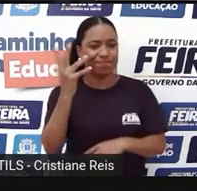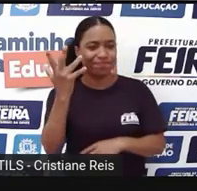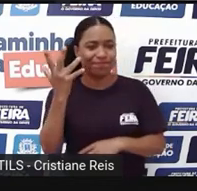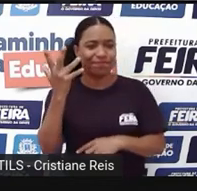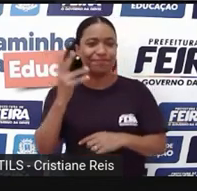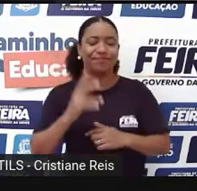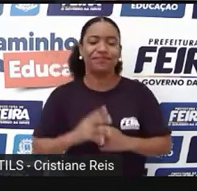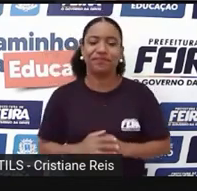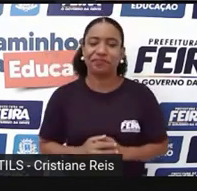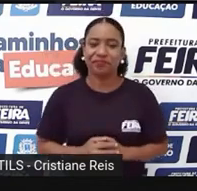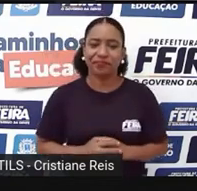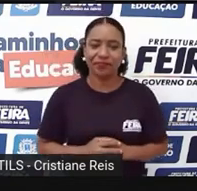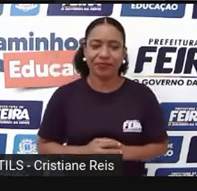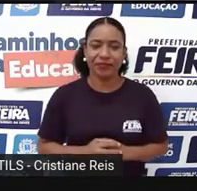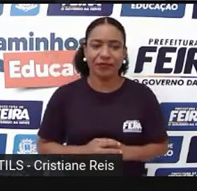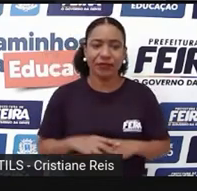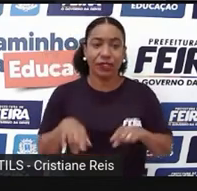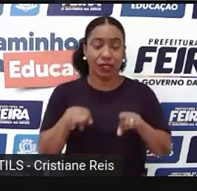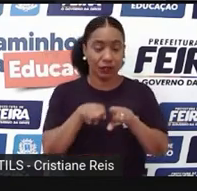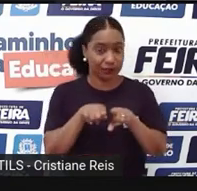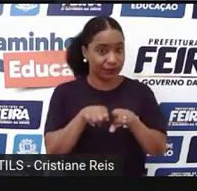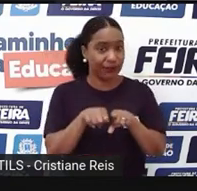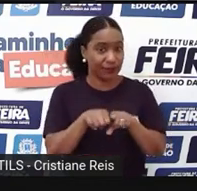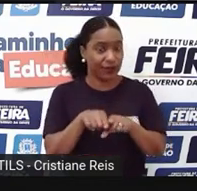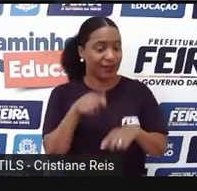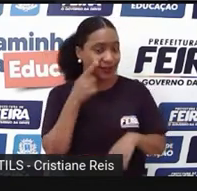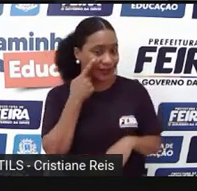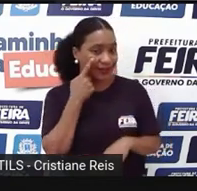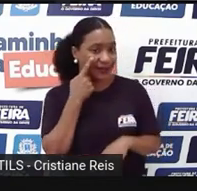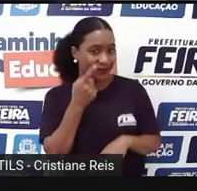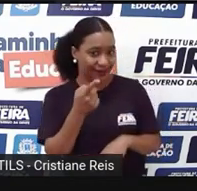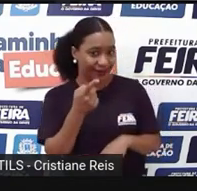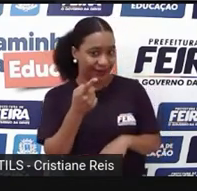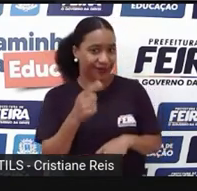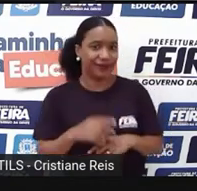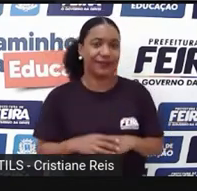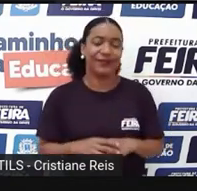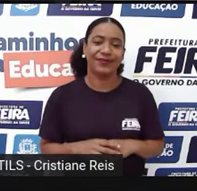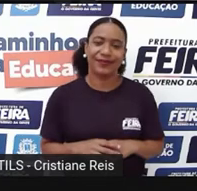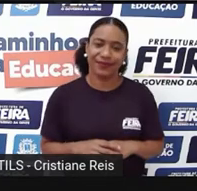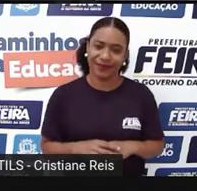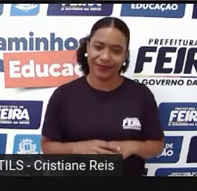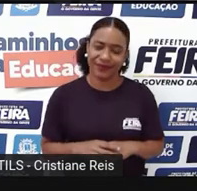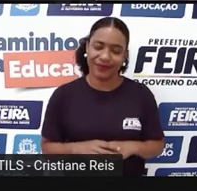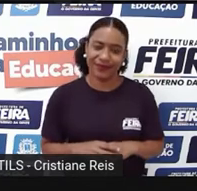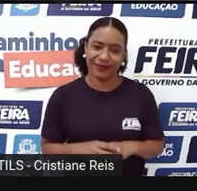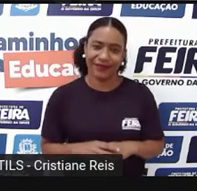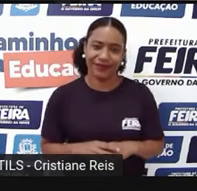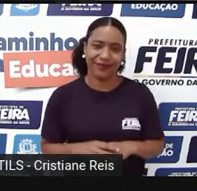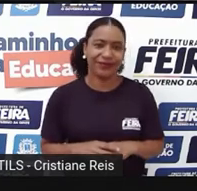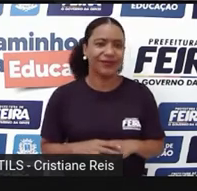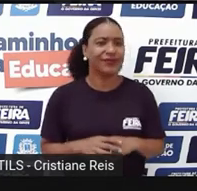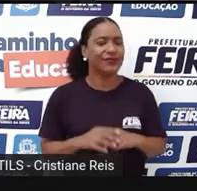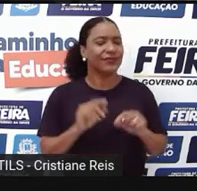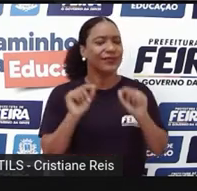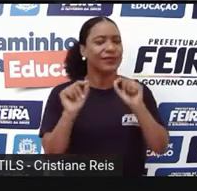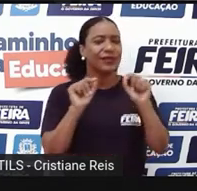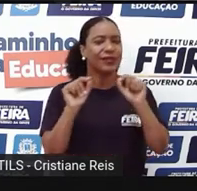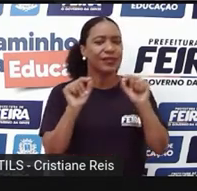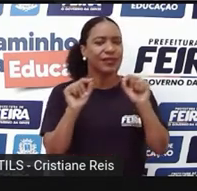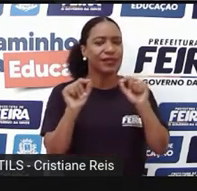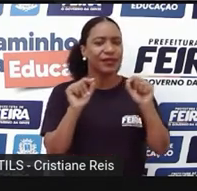Ok? Temos também, olha aqui, junto comigo, point of view. O que seria,